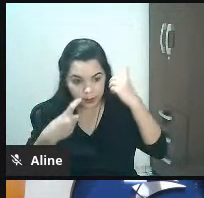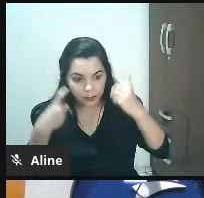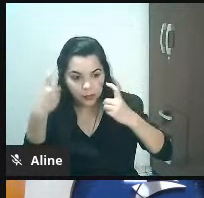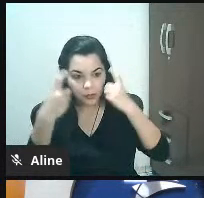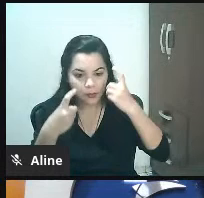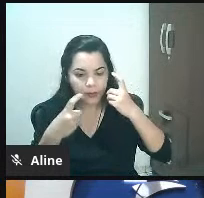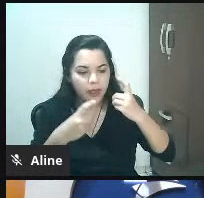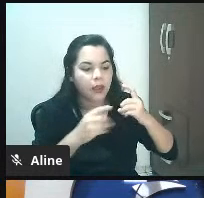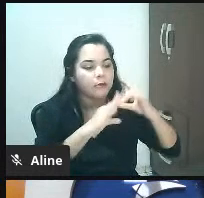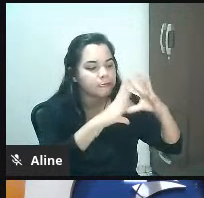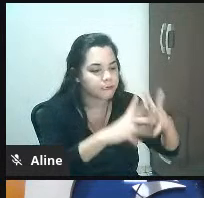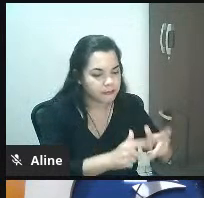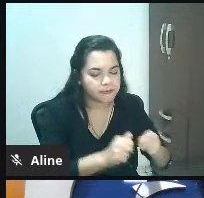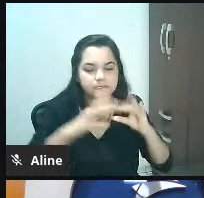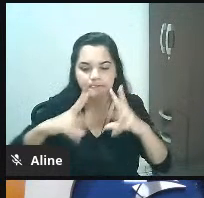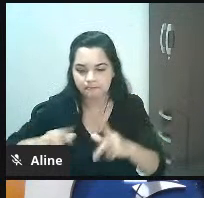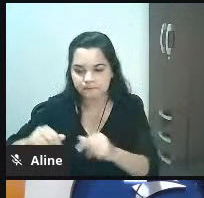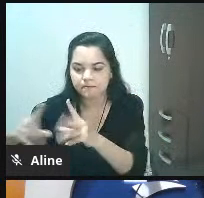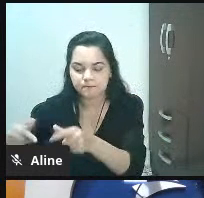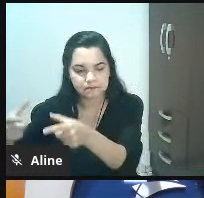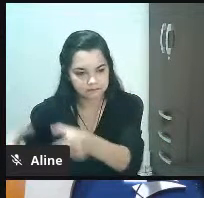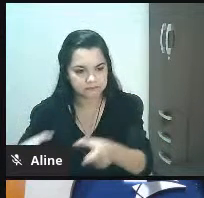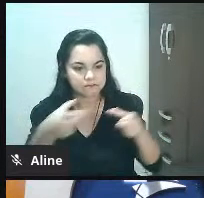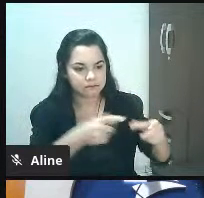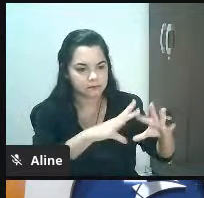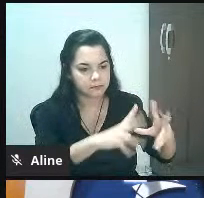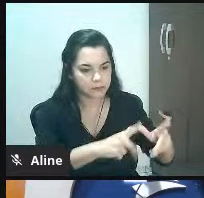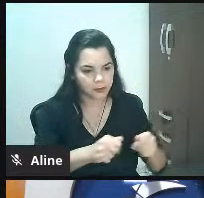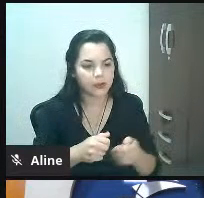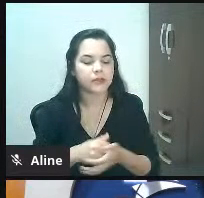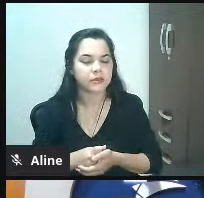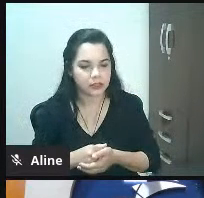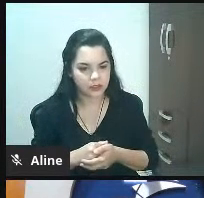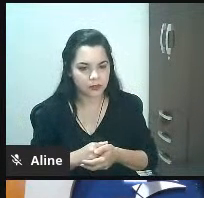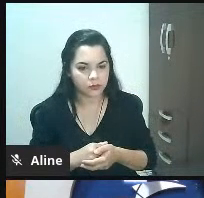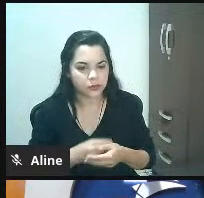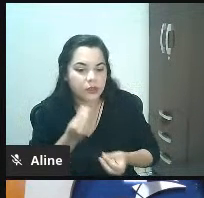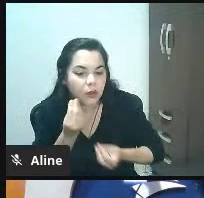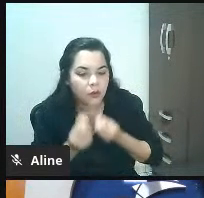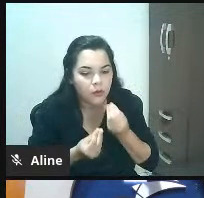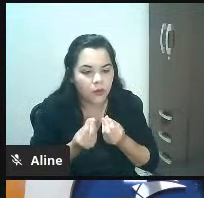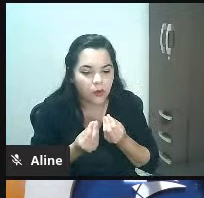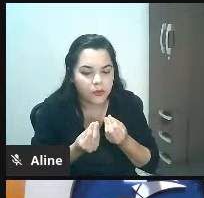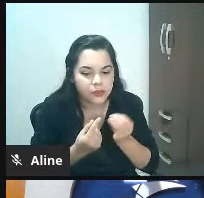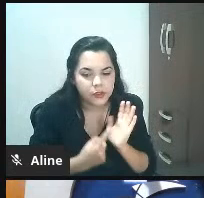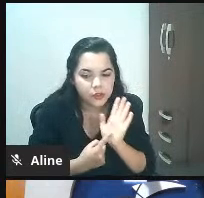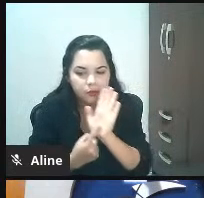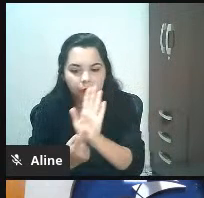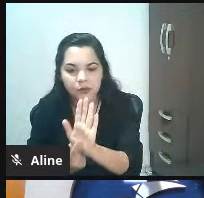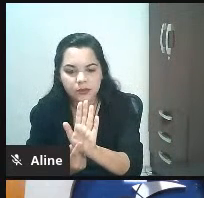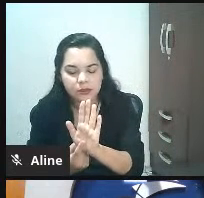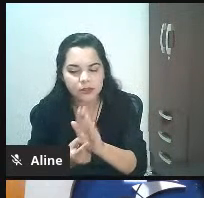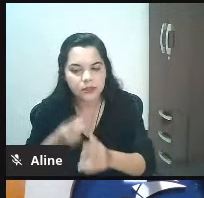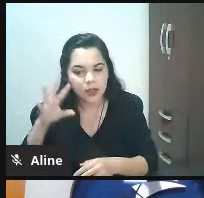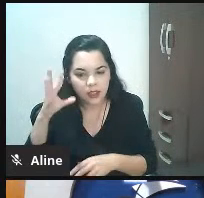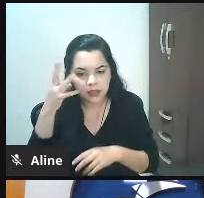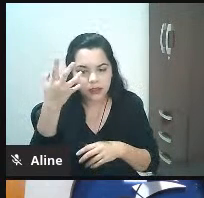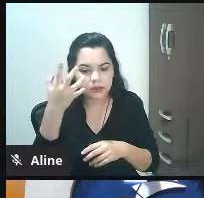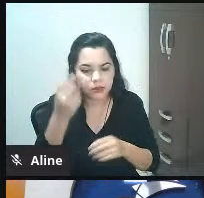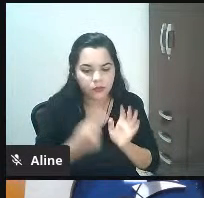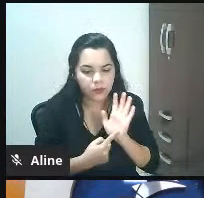então quando ele olha esses três fatores ele fala vamos decidir melhor o a gente pode oferecer para os nossos clientes vamos explorar isso no marketing